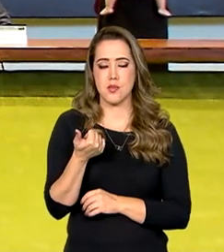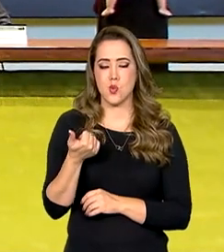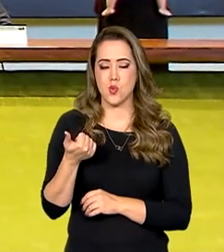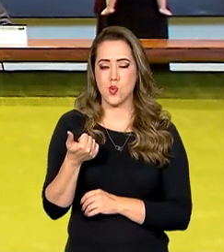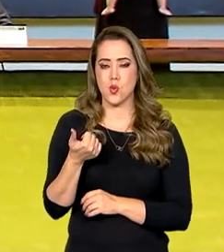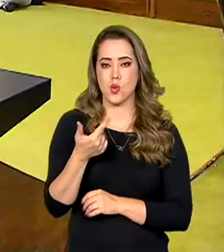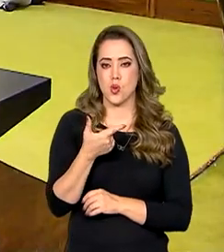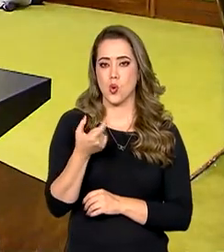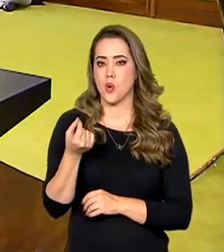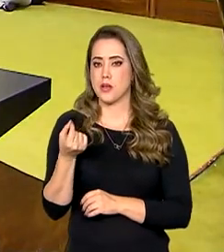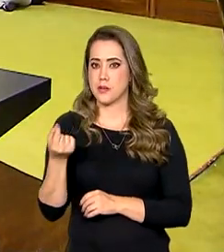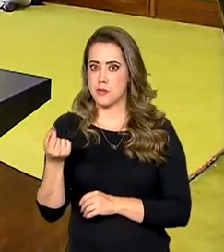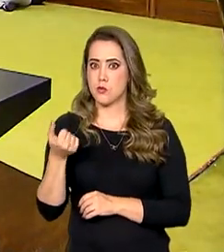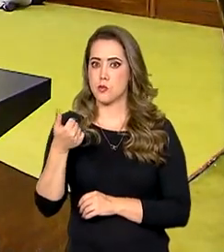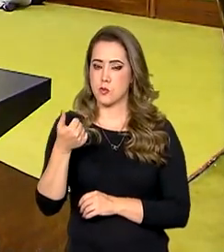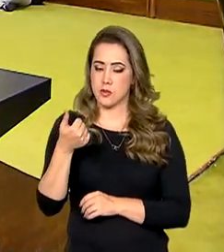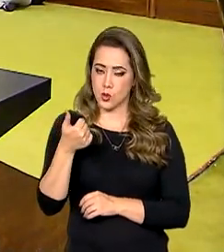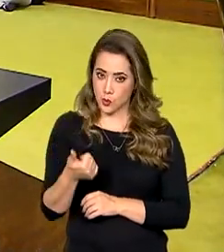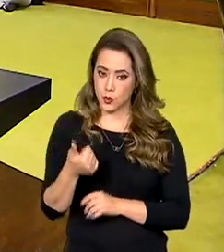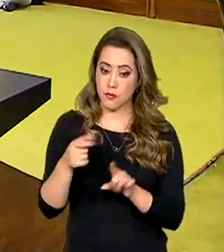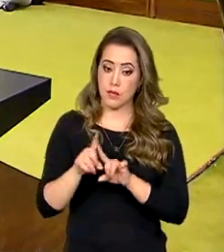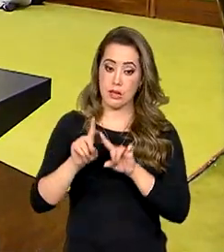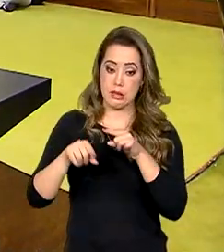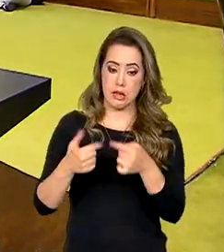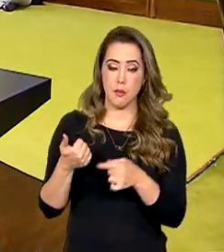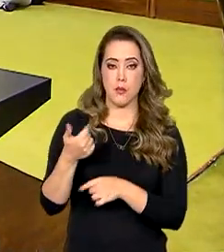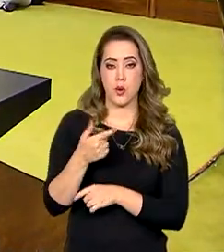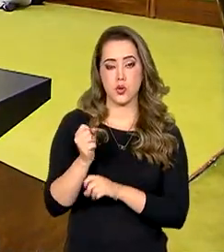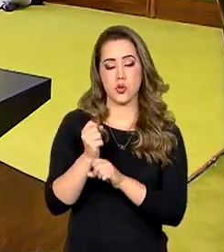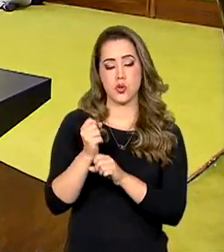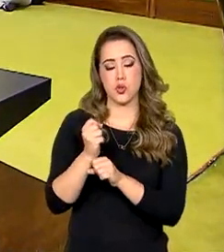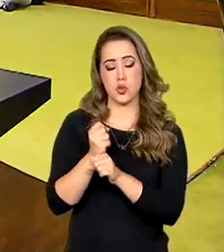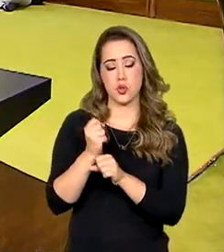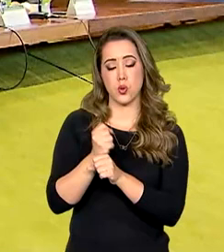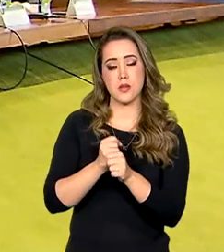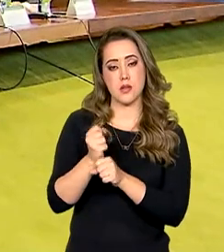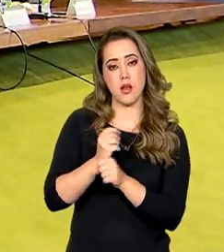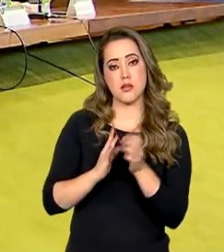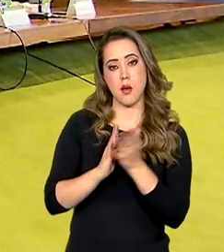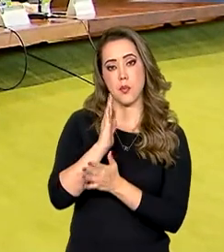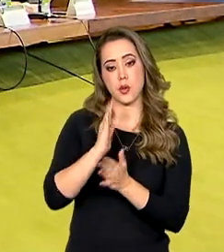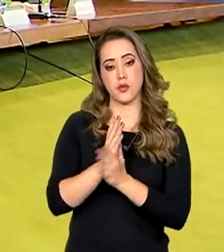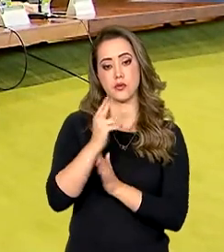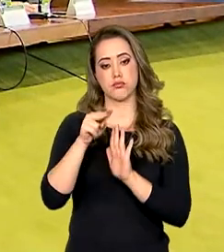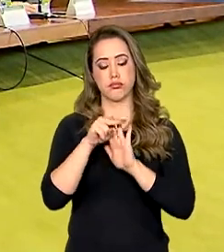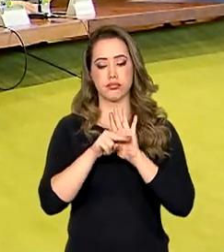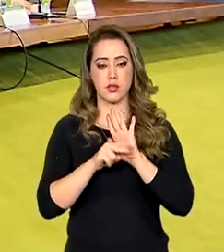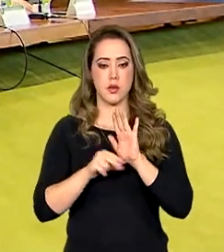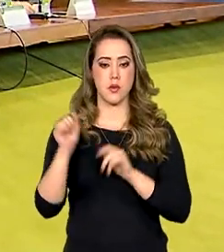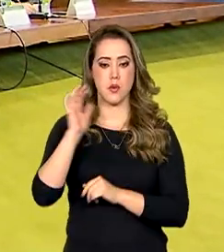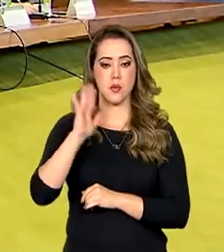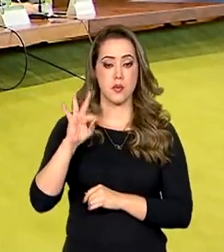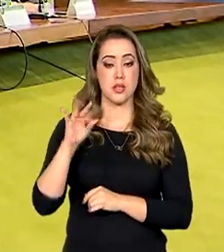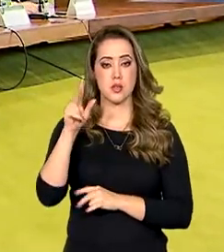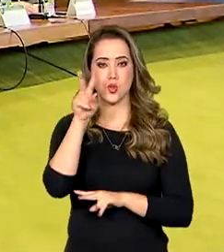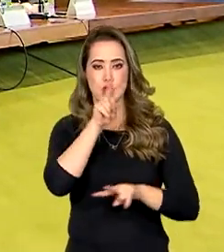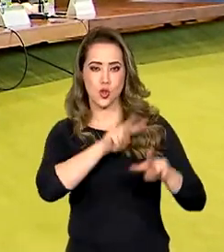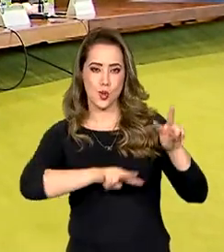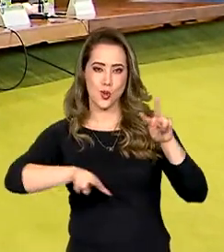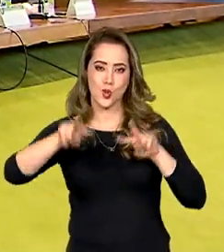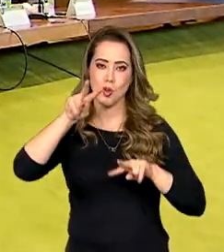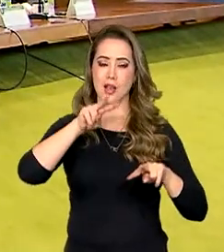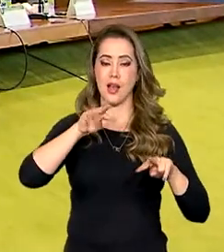órgão aprovou o Plano de Diretrizes e Metas para o Audiovisual. O Brasil de todos os olhares